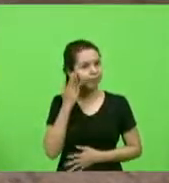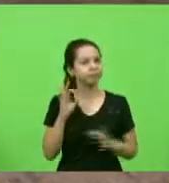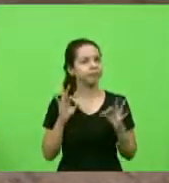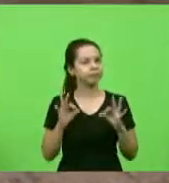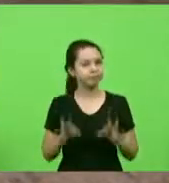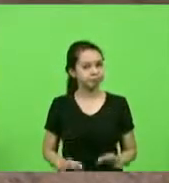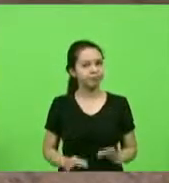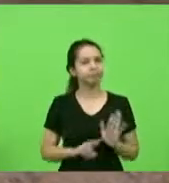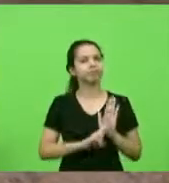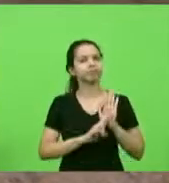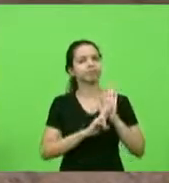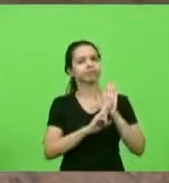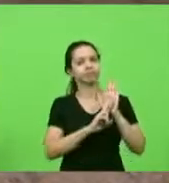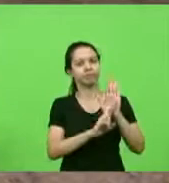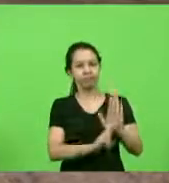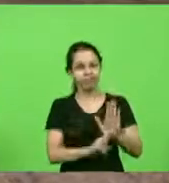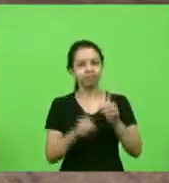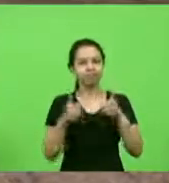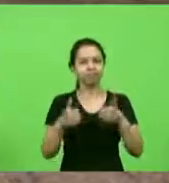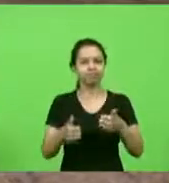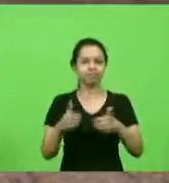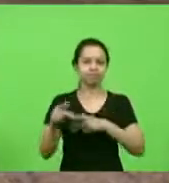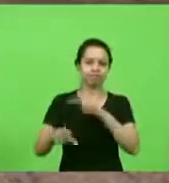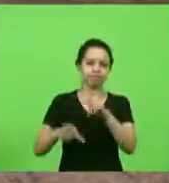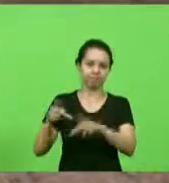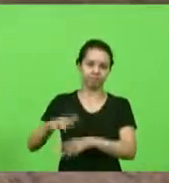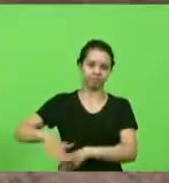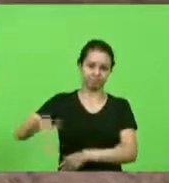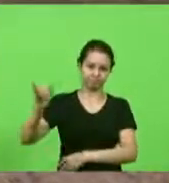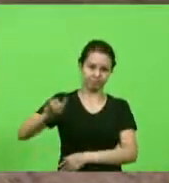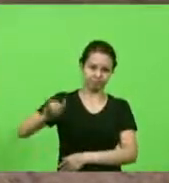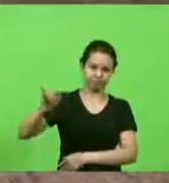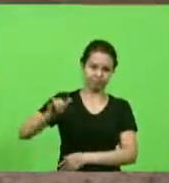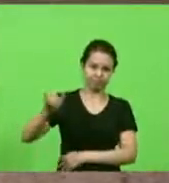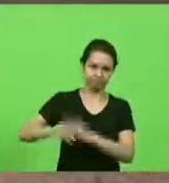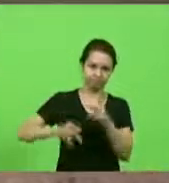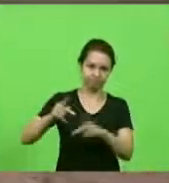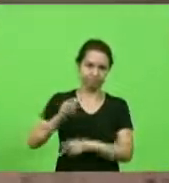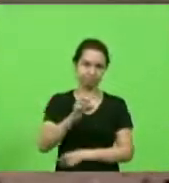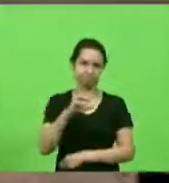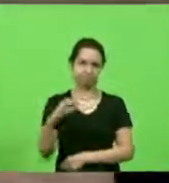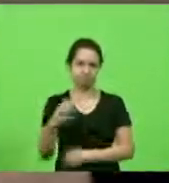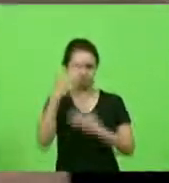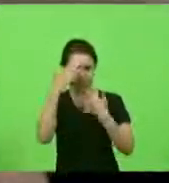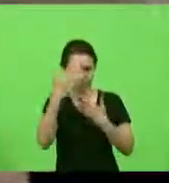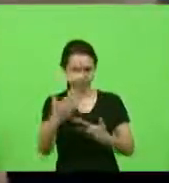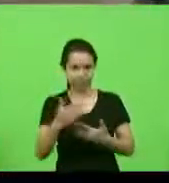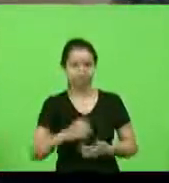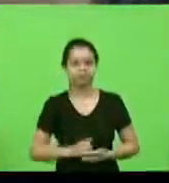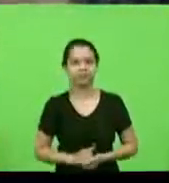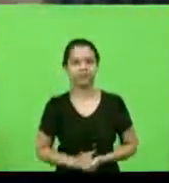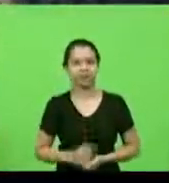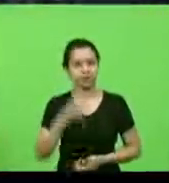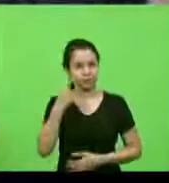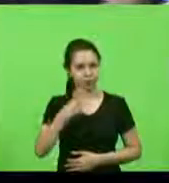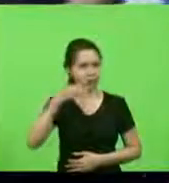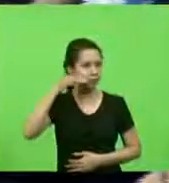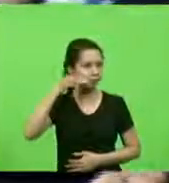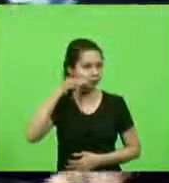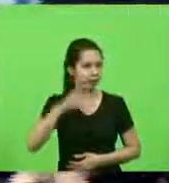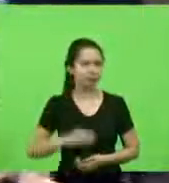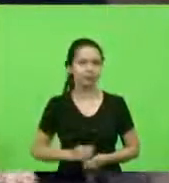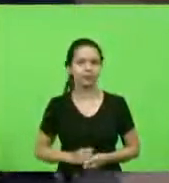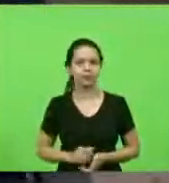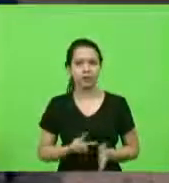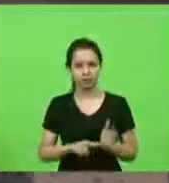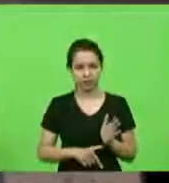representando bem o povo do Vale do Itajaí e o povo de Santa Catarina. Muito obrigado. Deputada Marlene Fengler, na